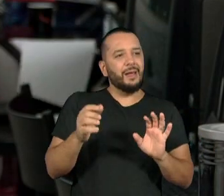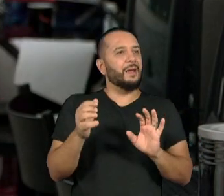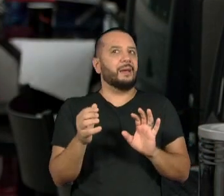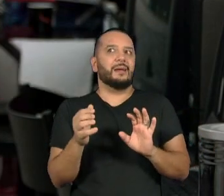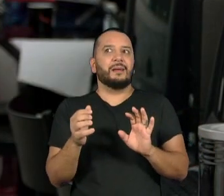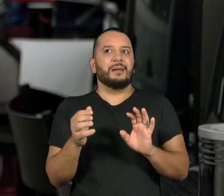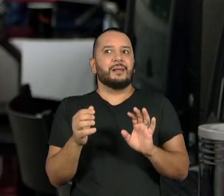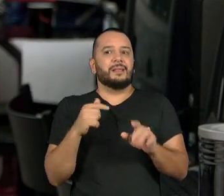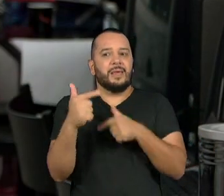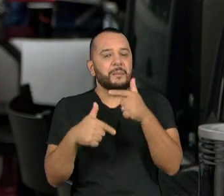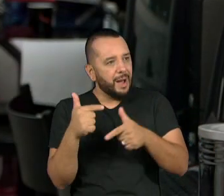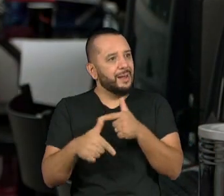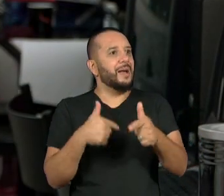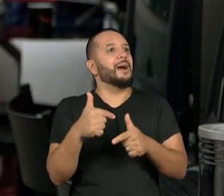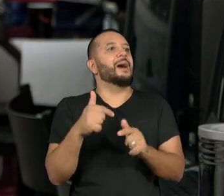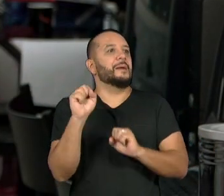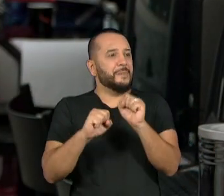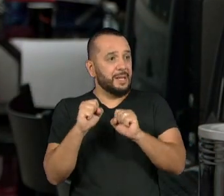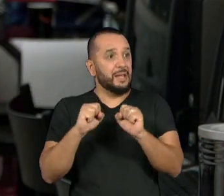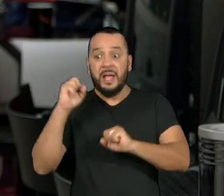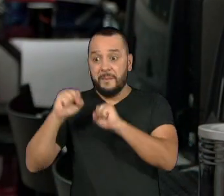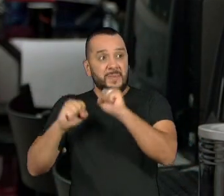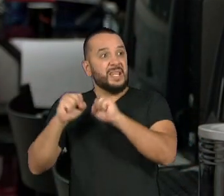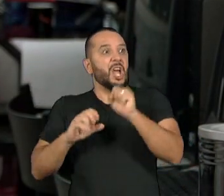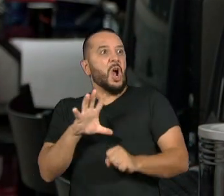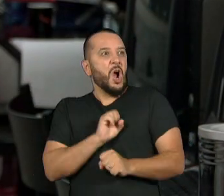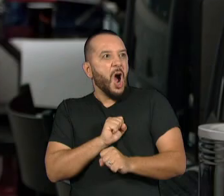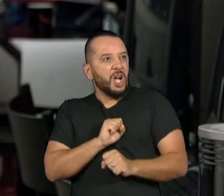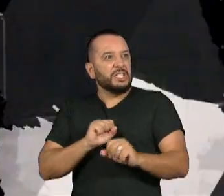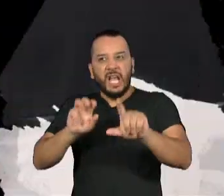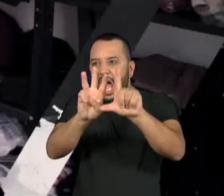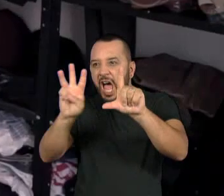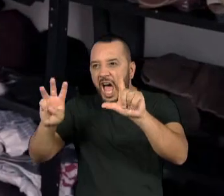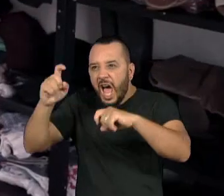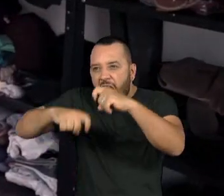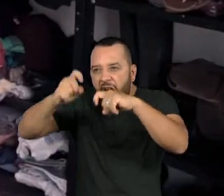mesma pessoa que consome a pornografia trans.